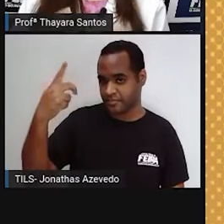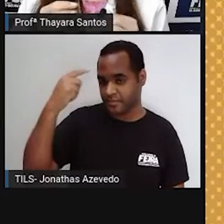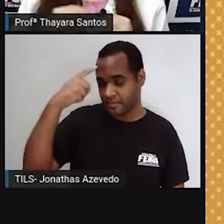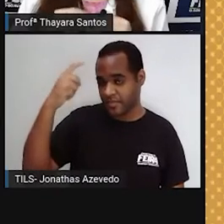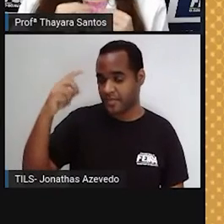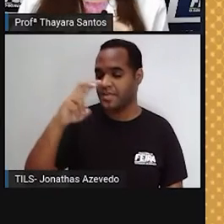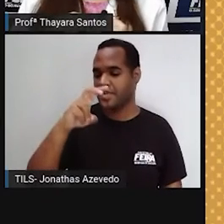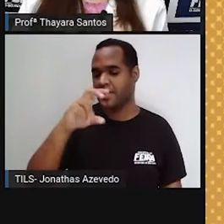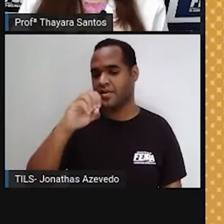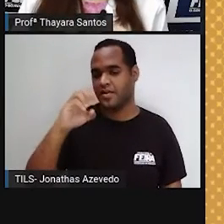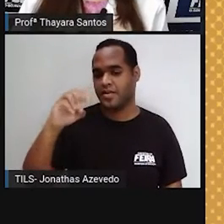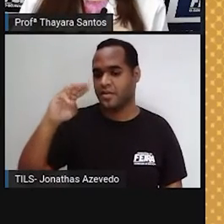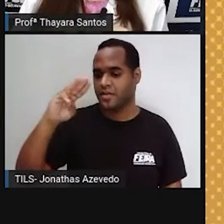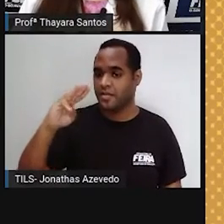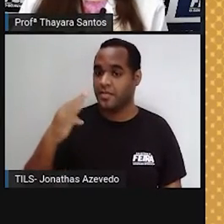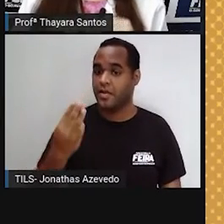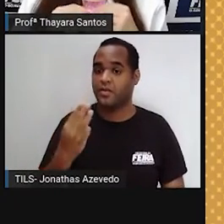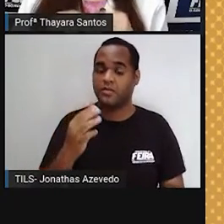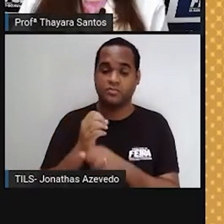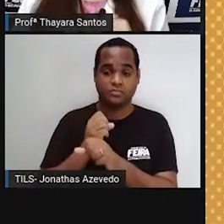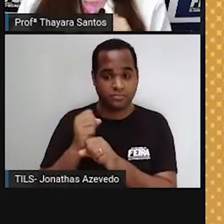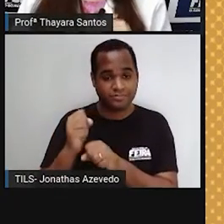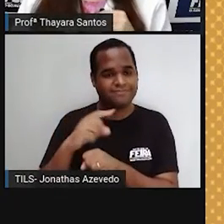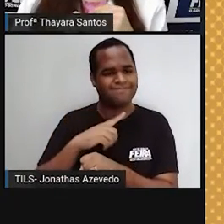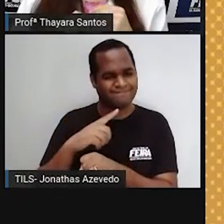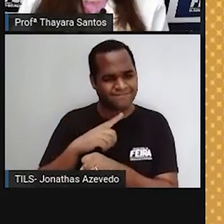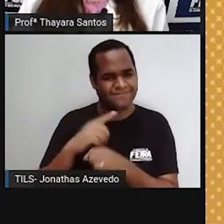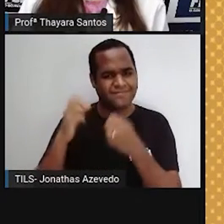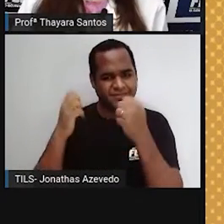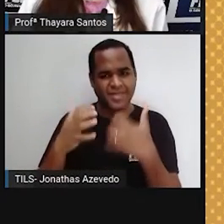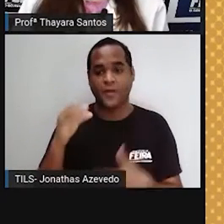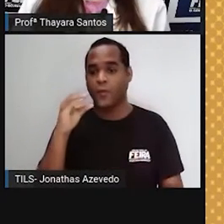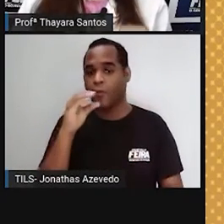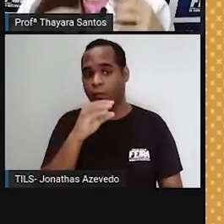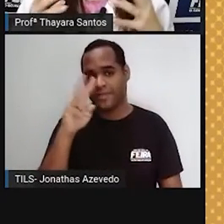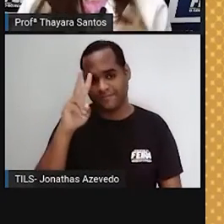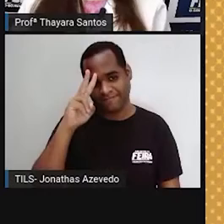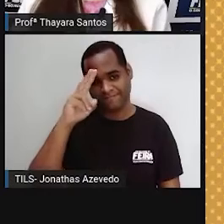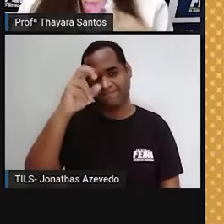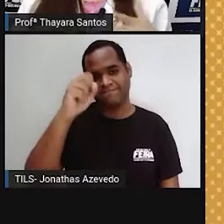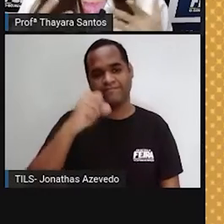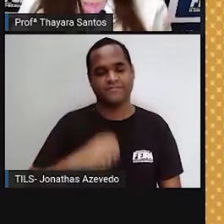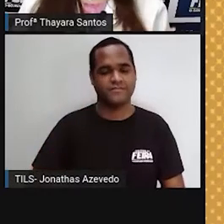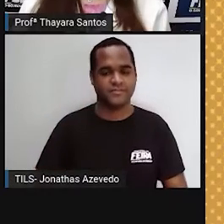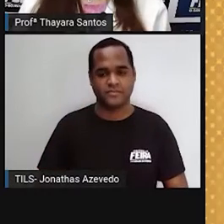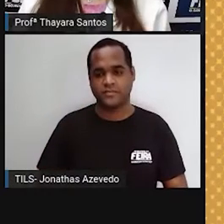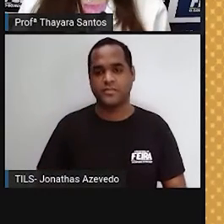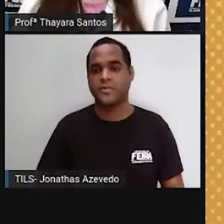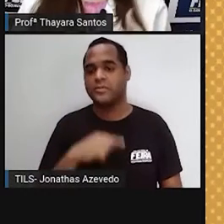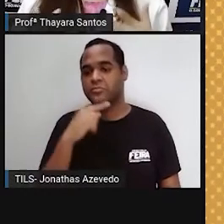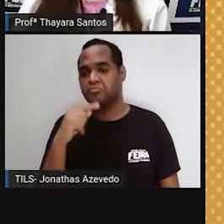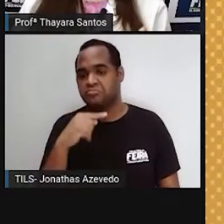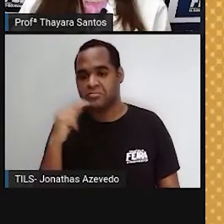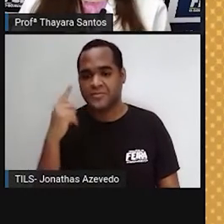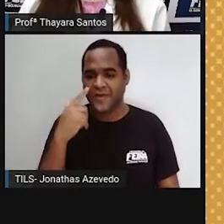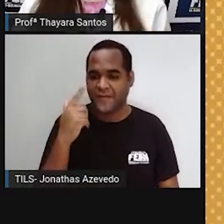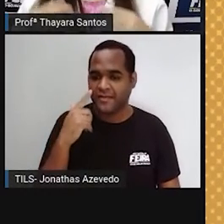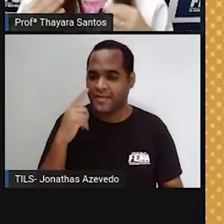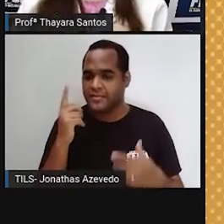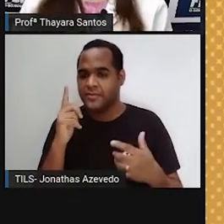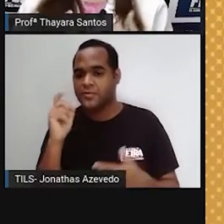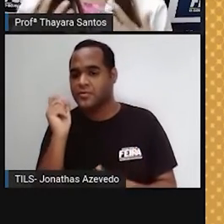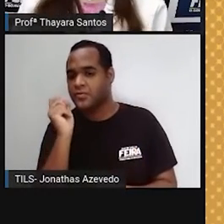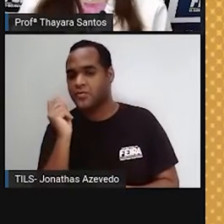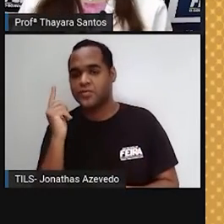500 milhões de graus Celsius. Imagina o quanto isso é quente, gente. E por isso que a gente não conseguiria chegar próximo do Sol,